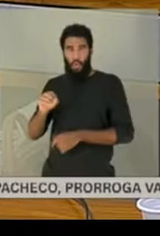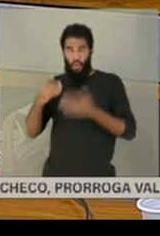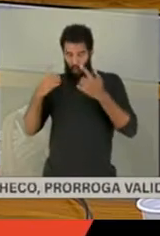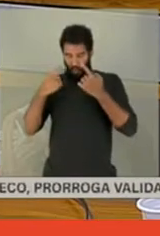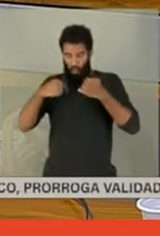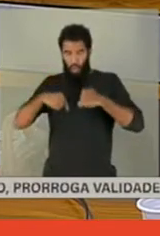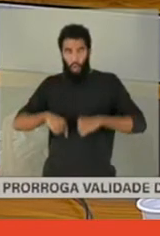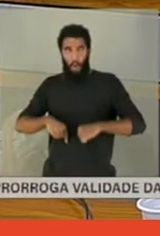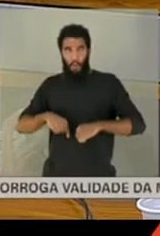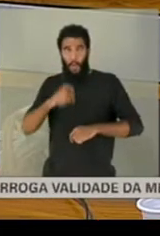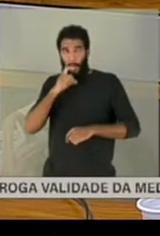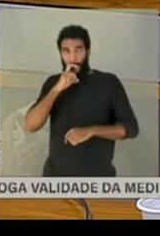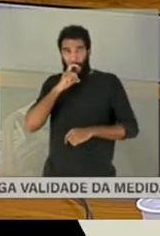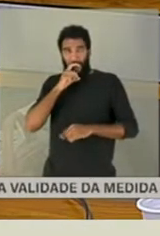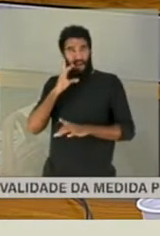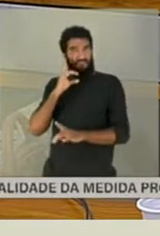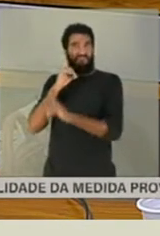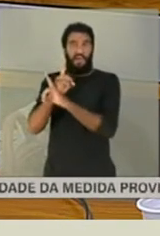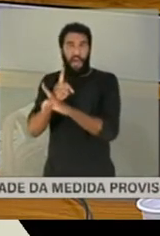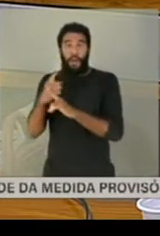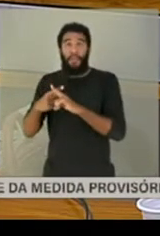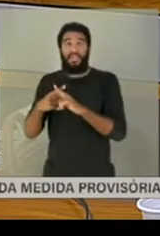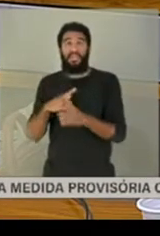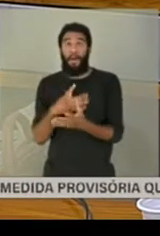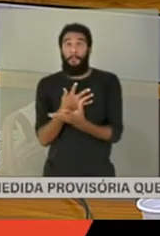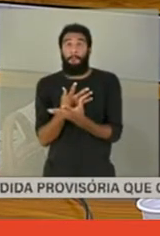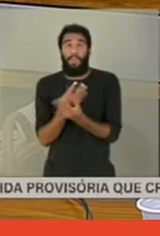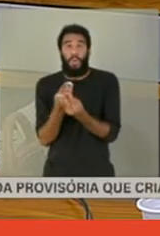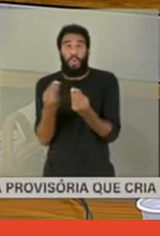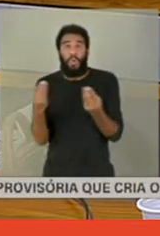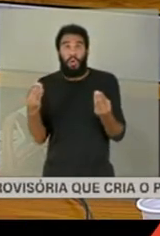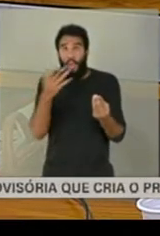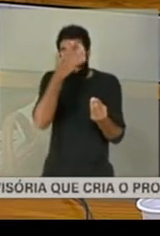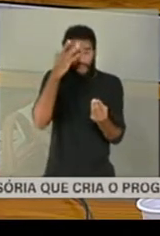corpos naquele necrotério, dentro de um saco preto.